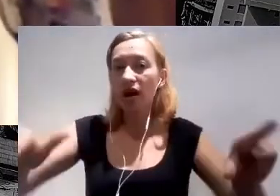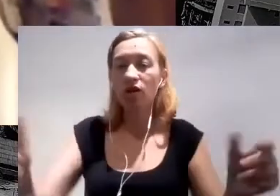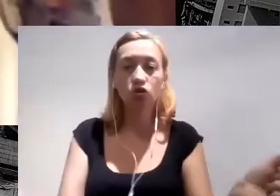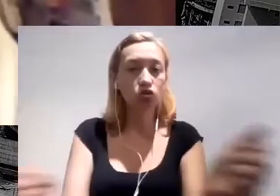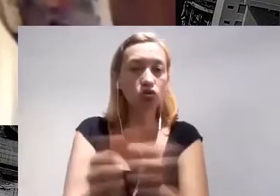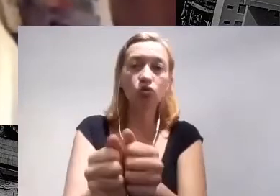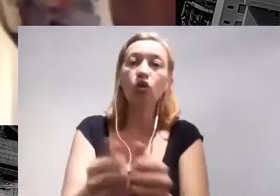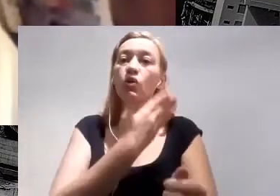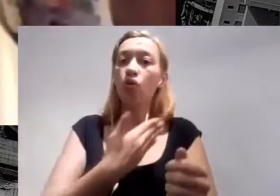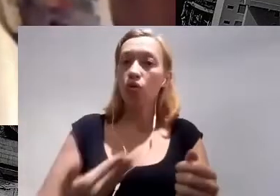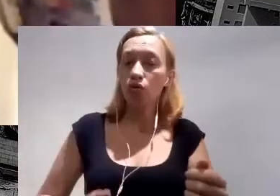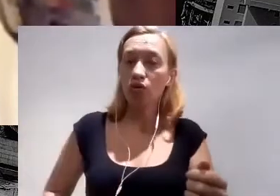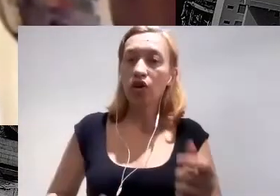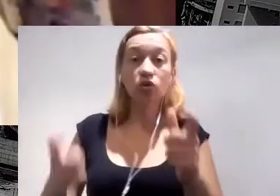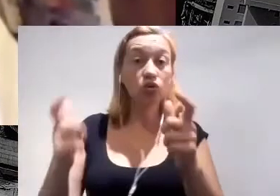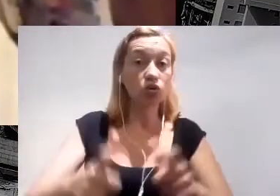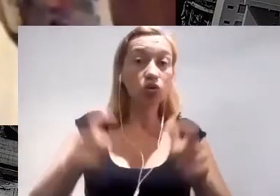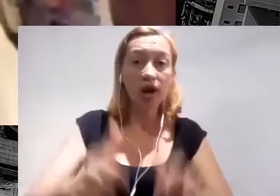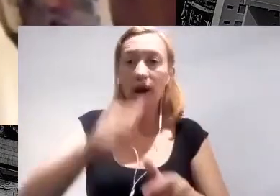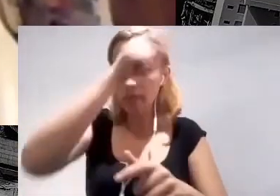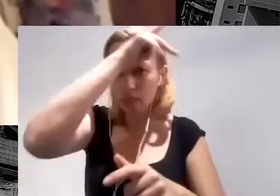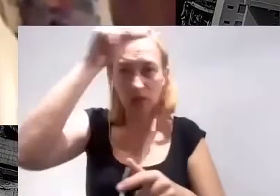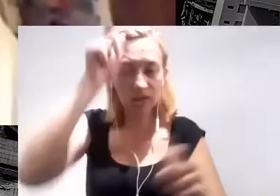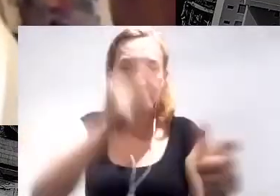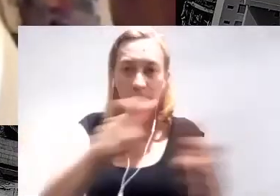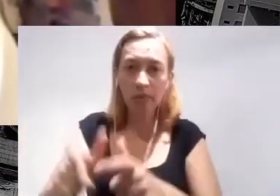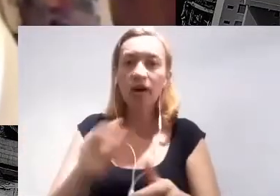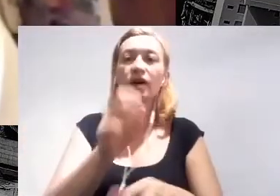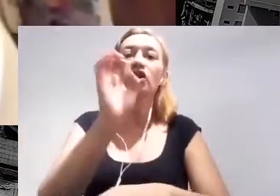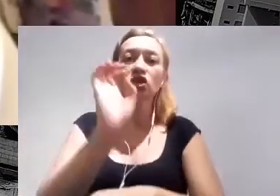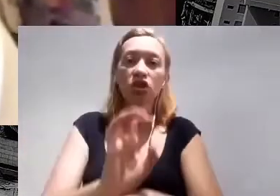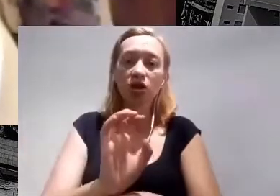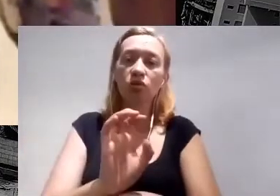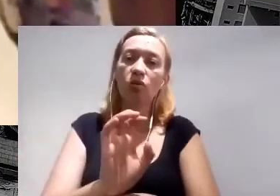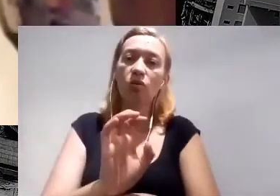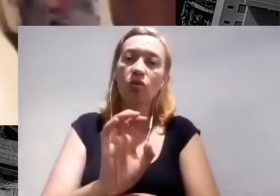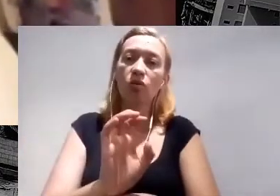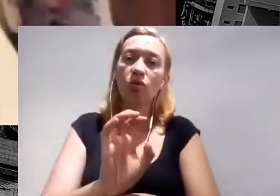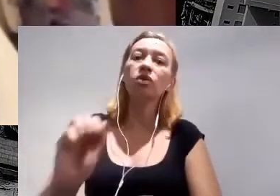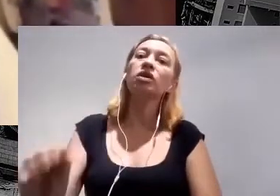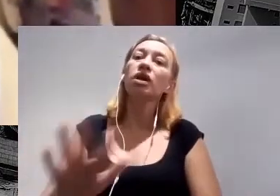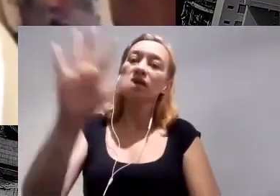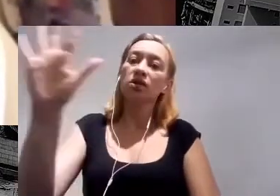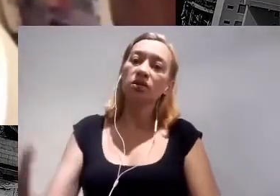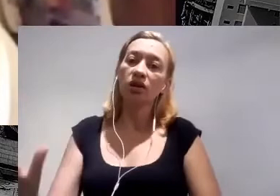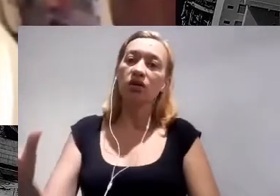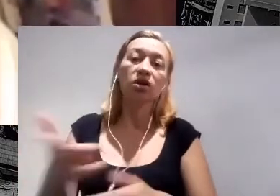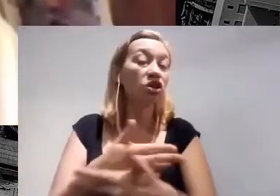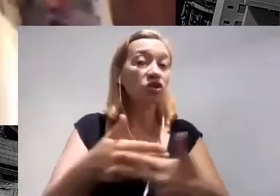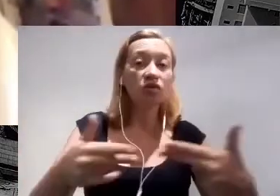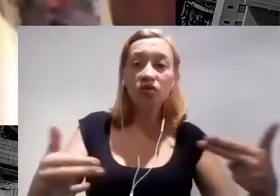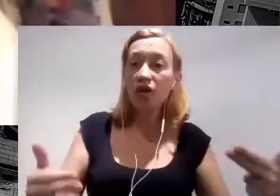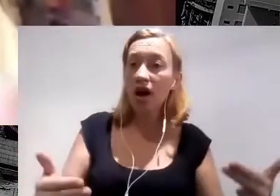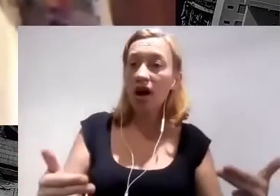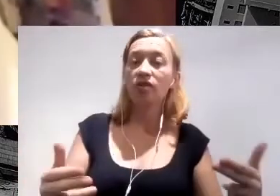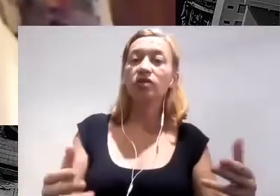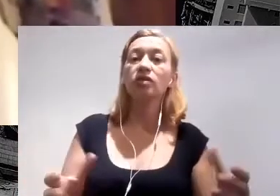governos locais, municipais, estaduais, nacional, o setor privado, os diversos atores da sociedade civil,